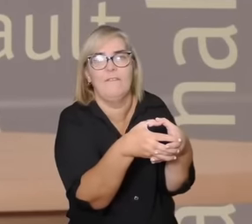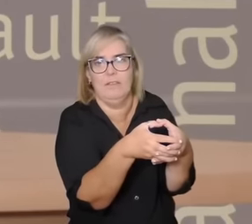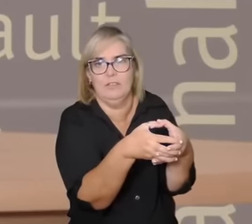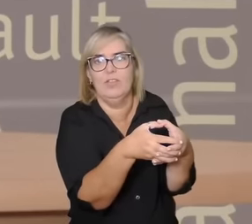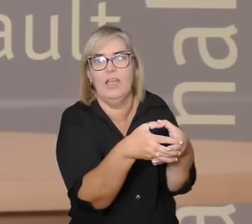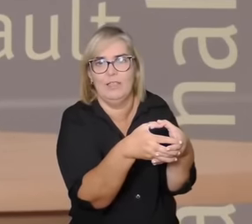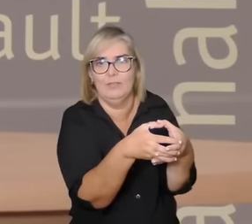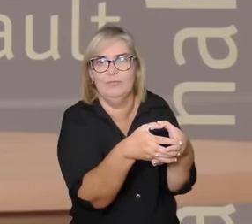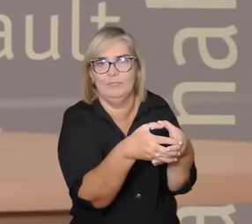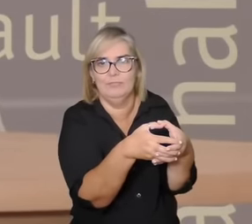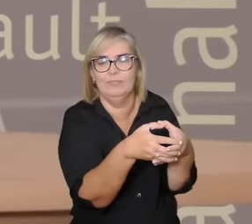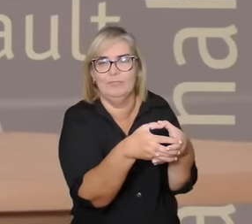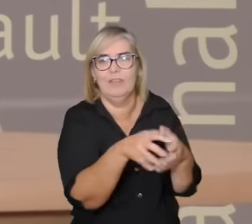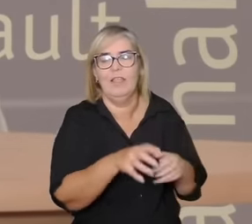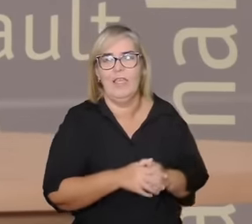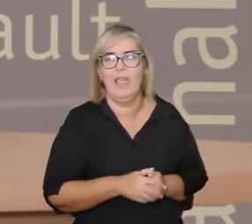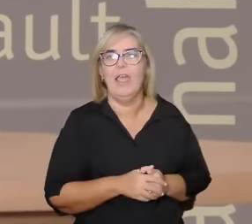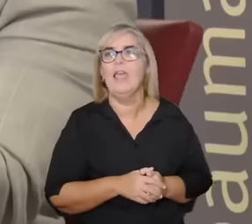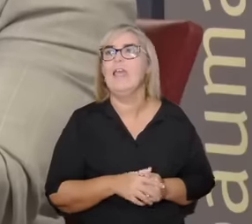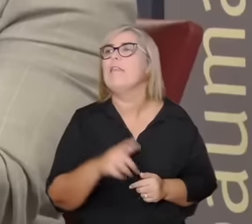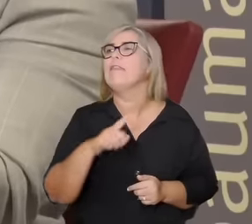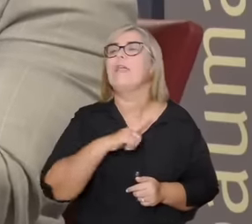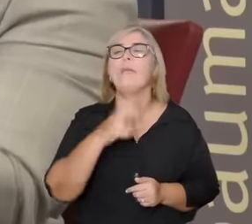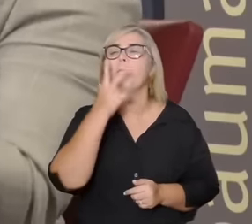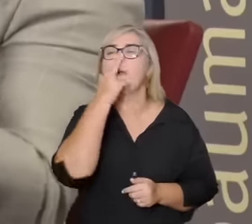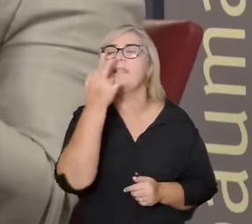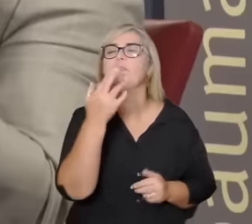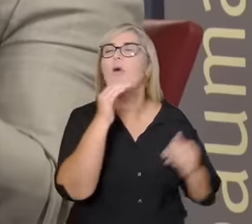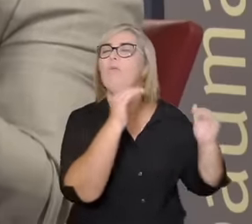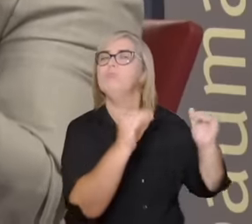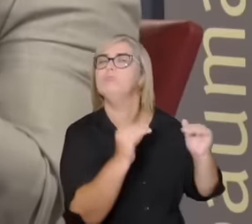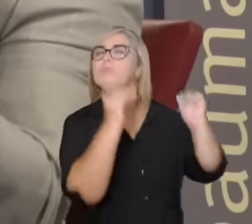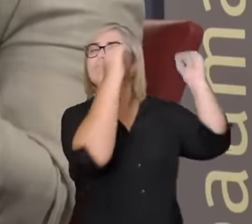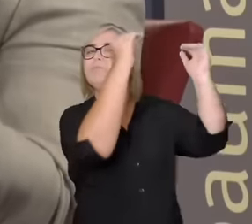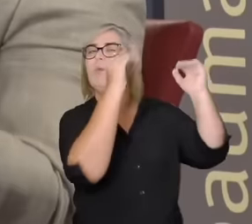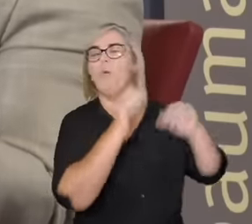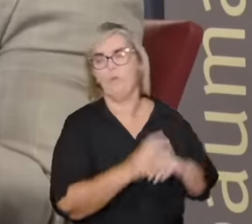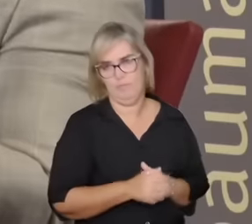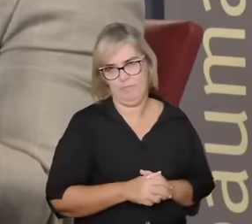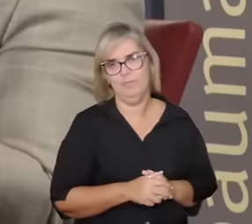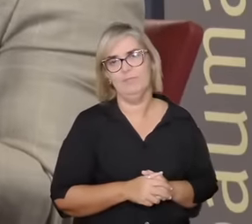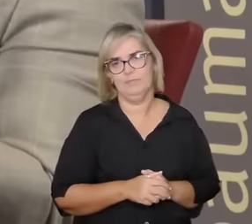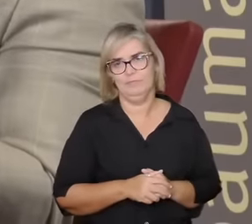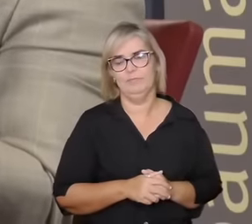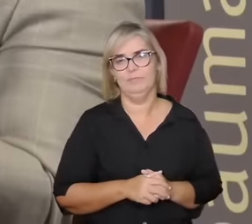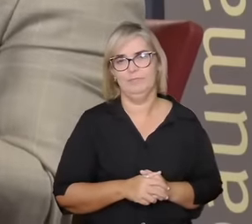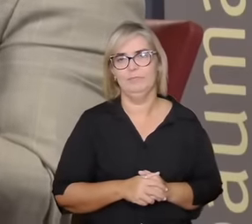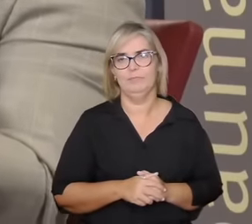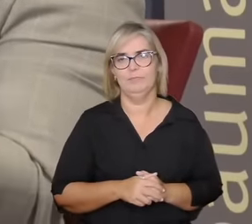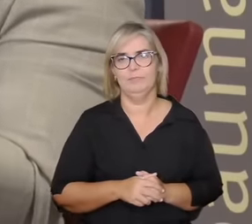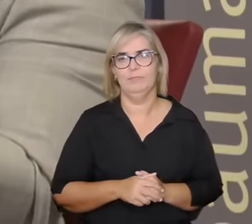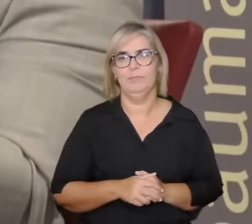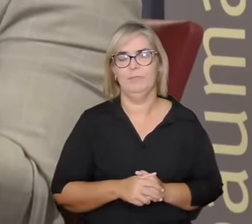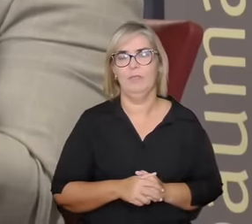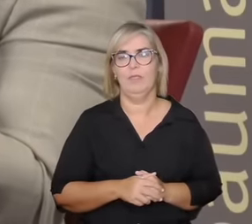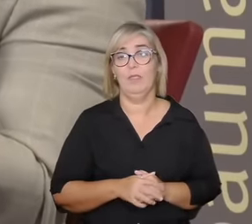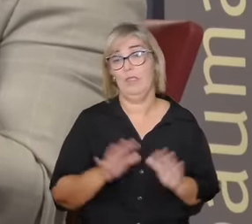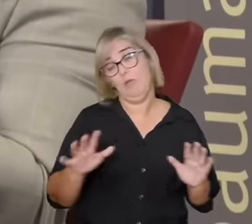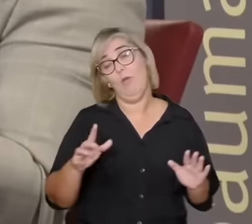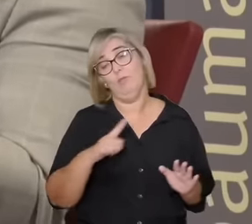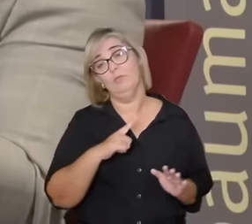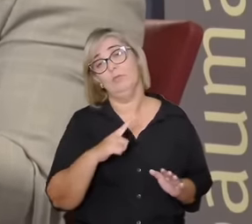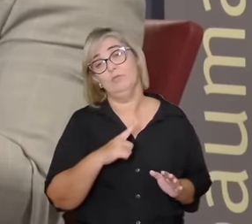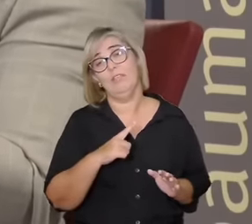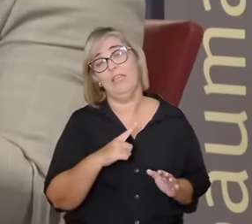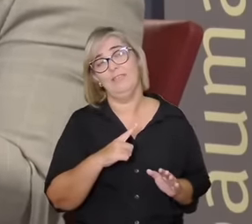precisa privilegiar tem um pódio né tem uma tem um pódio implícito e como tem um pódio